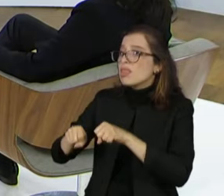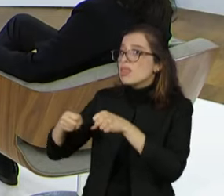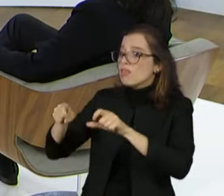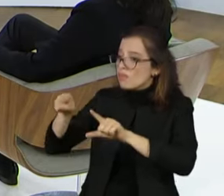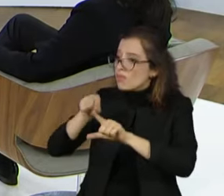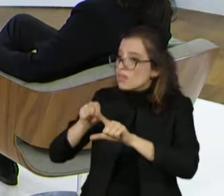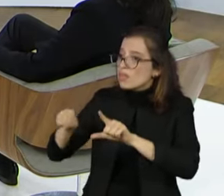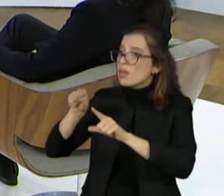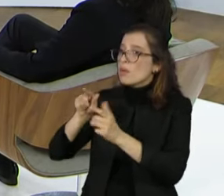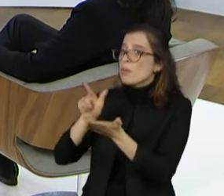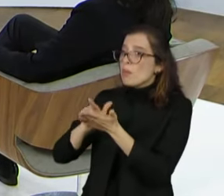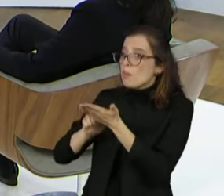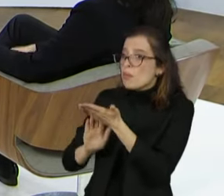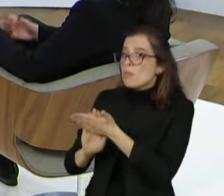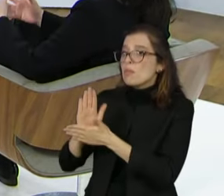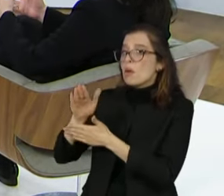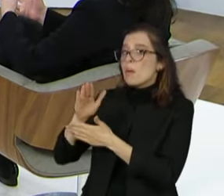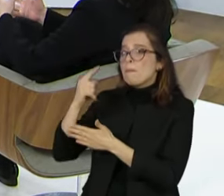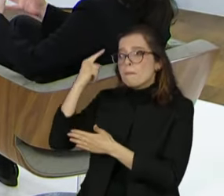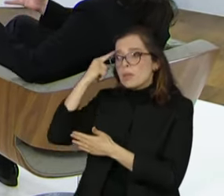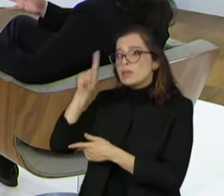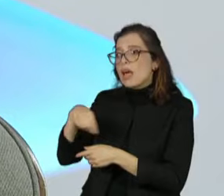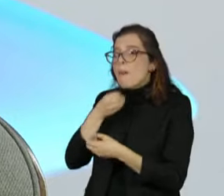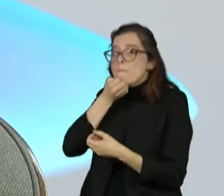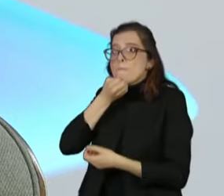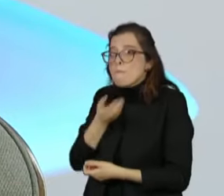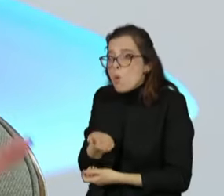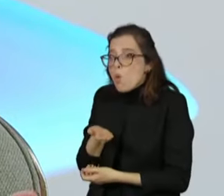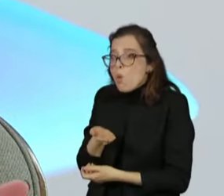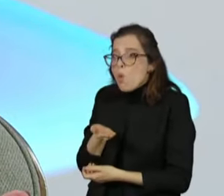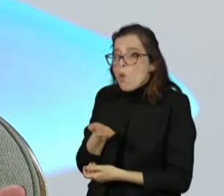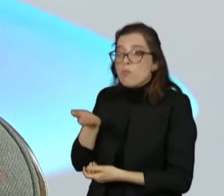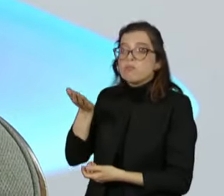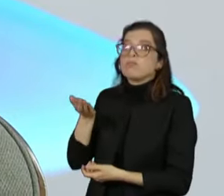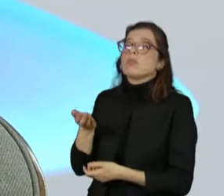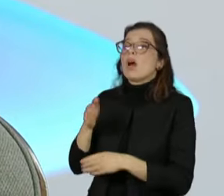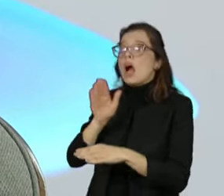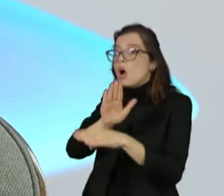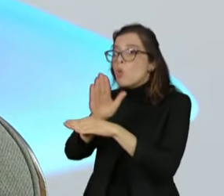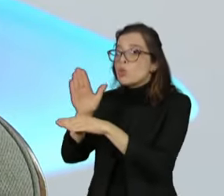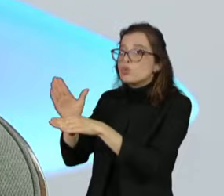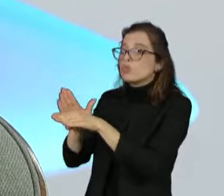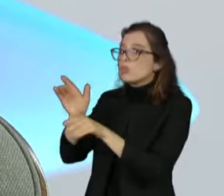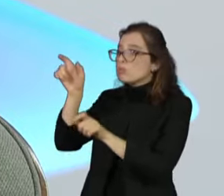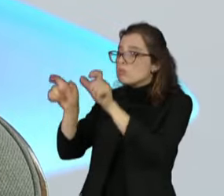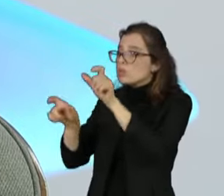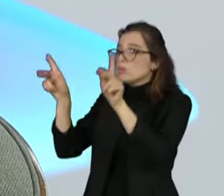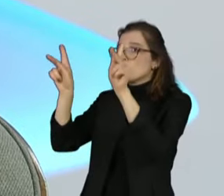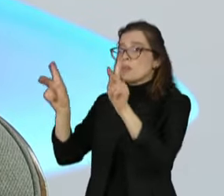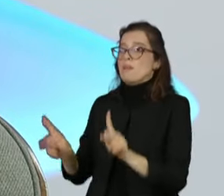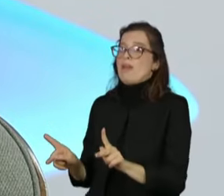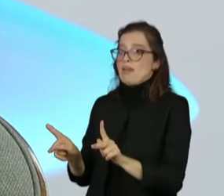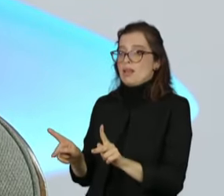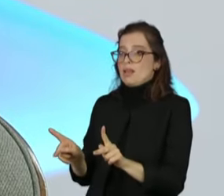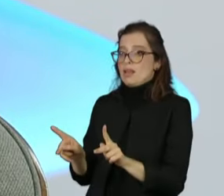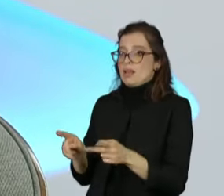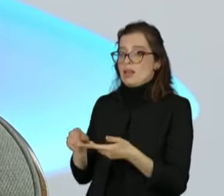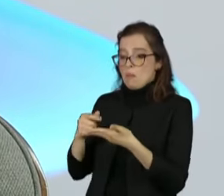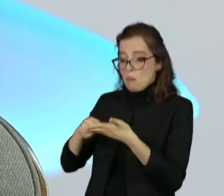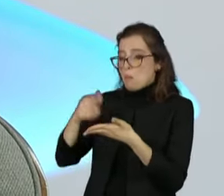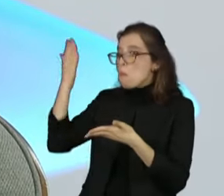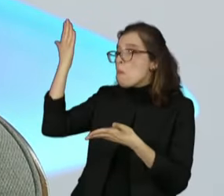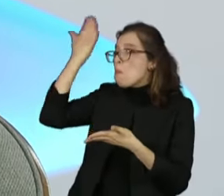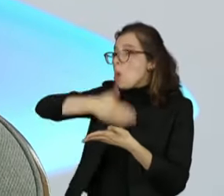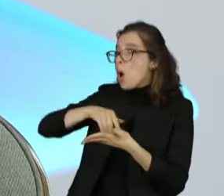Nós achávamos que estávamos fazendo um bem no sentido de dar um conforto a uma parcela da população que questionava. Mas, como eu disse, são